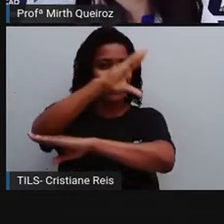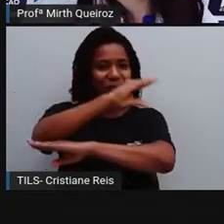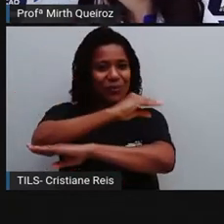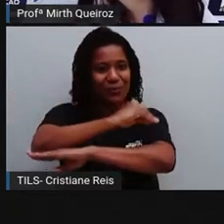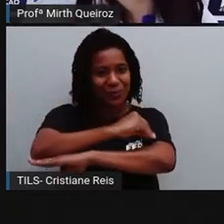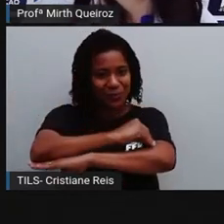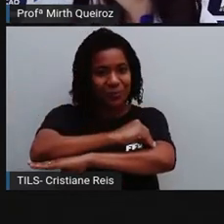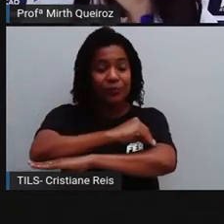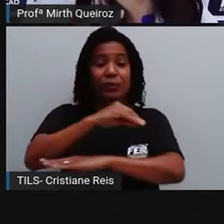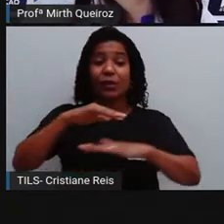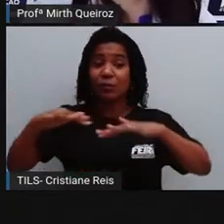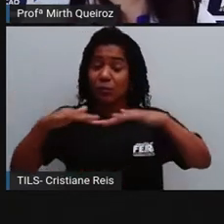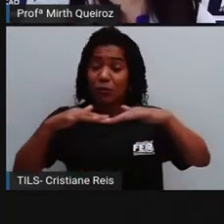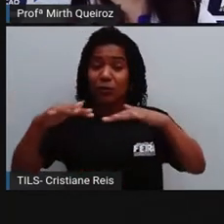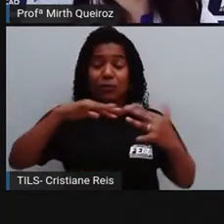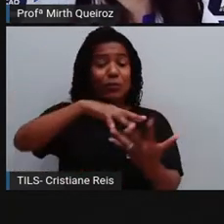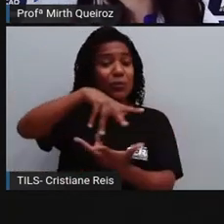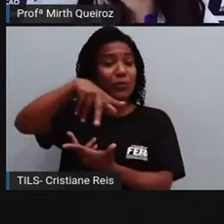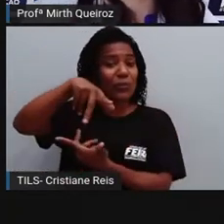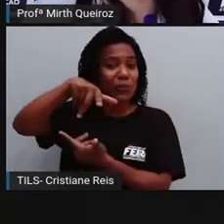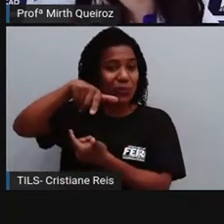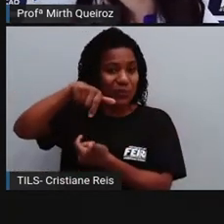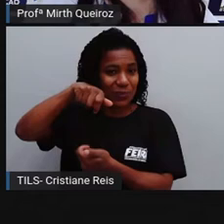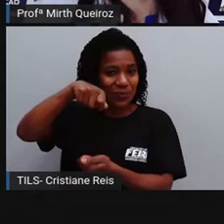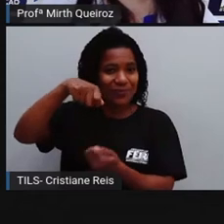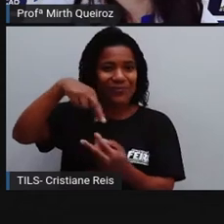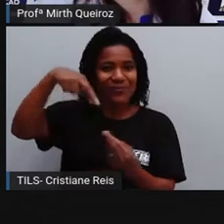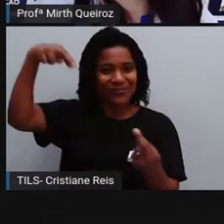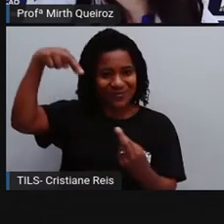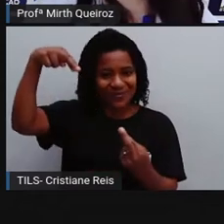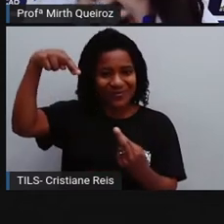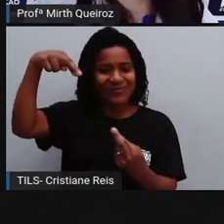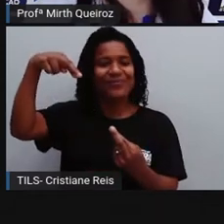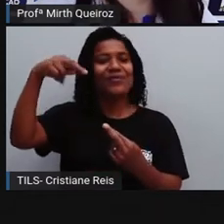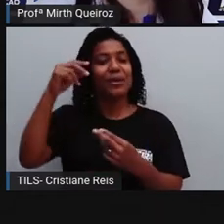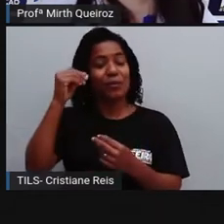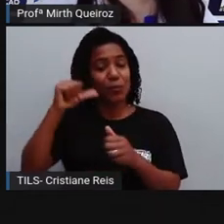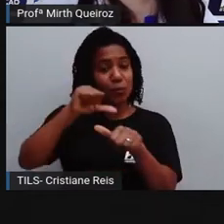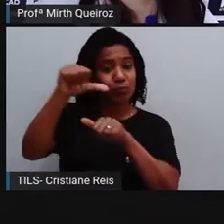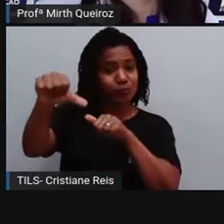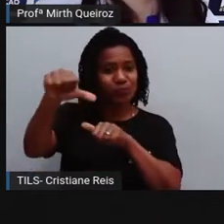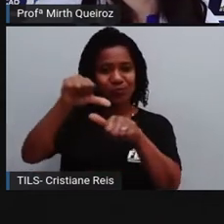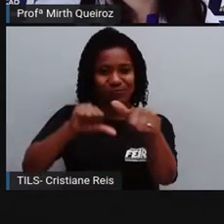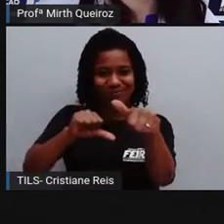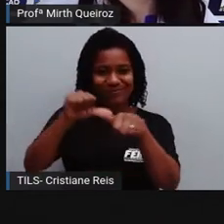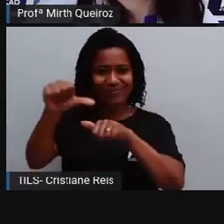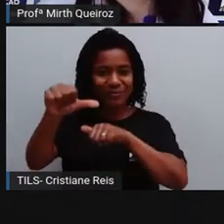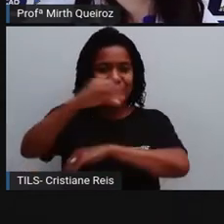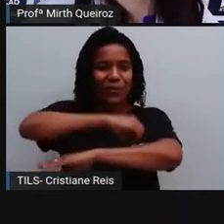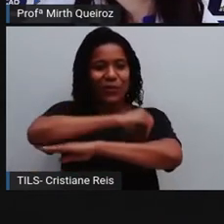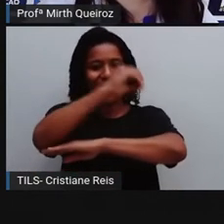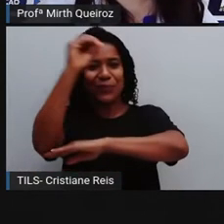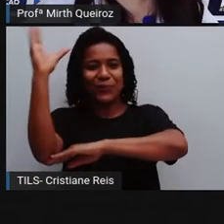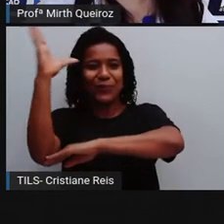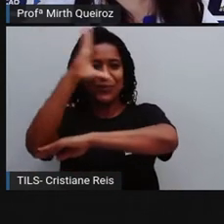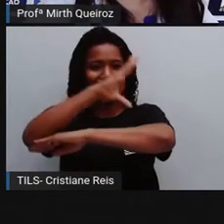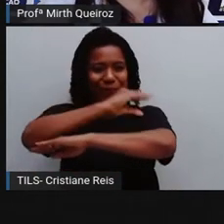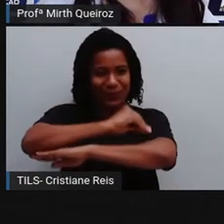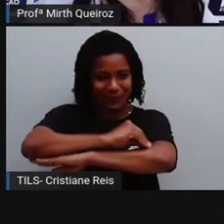com esse movimento, né? Que a Terra faz, a gente vai mudando aí, vai alternando entre dia e noite.